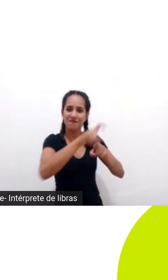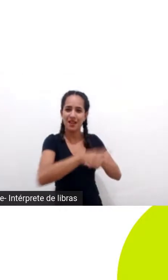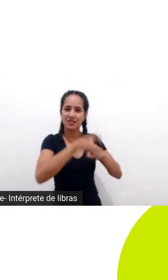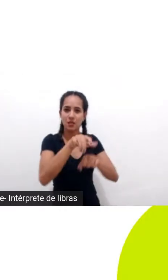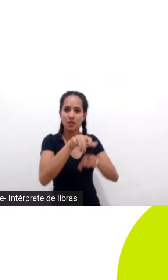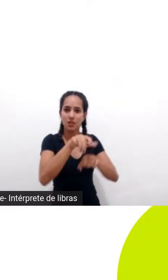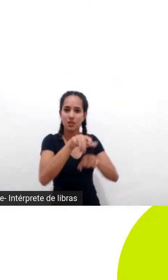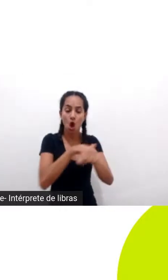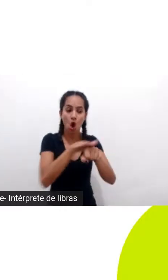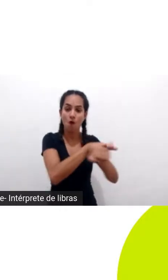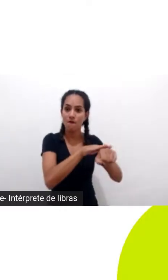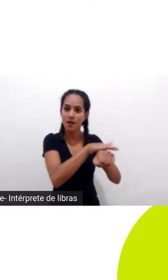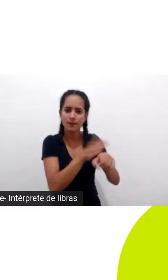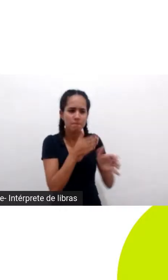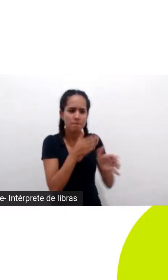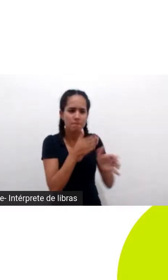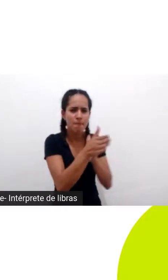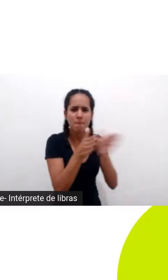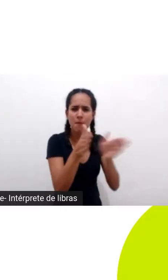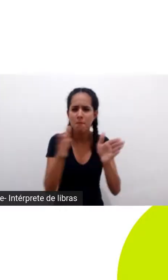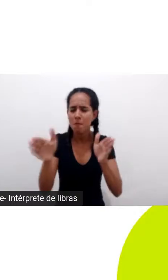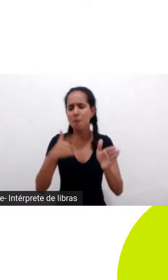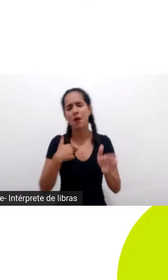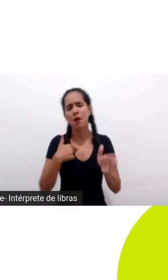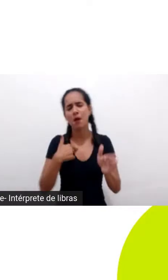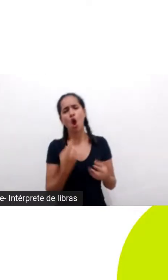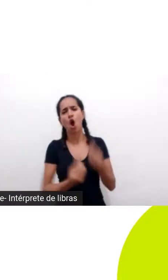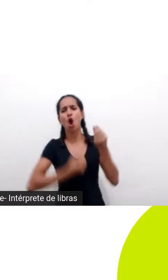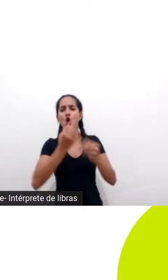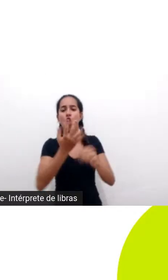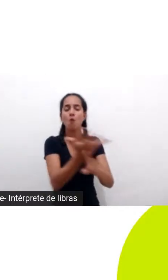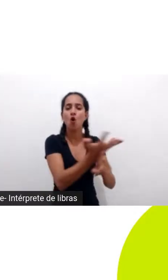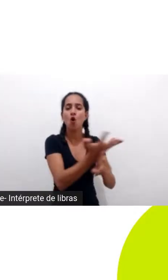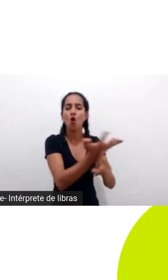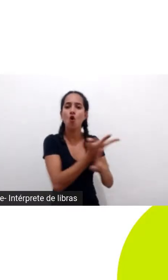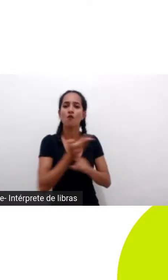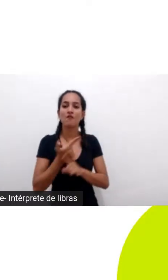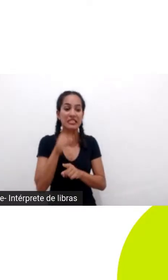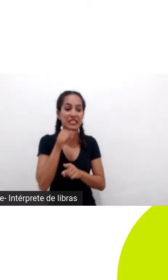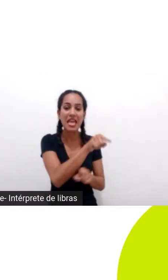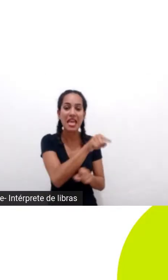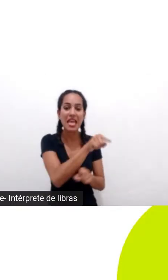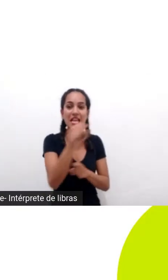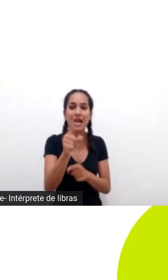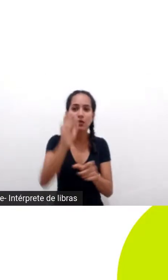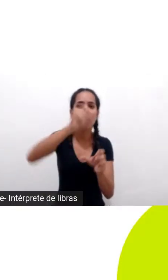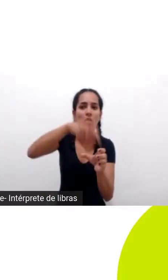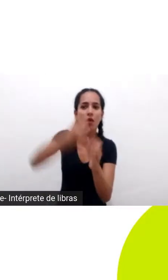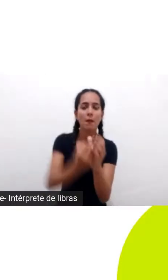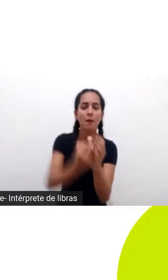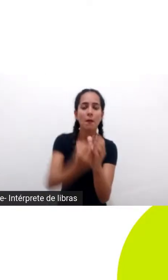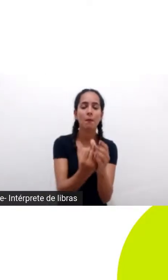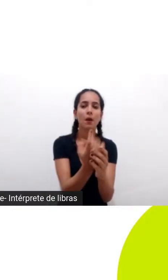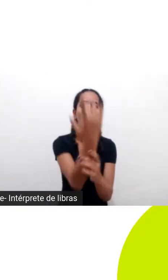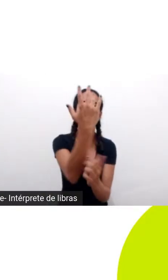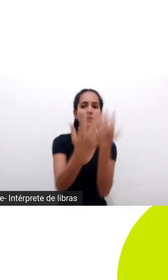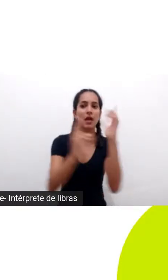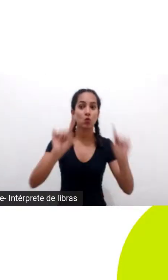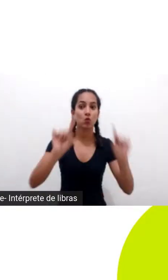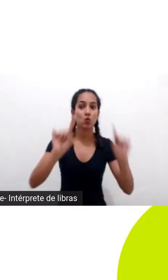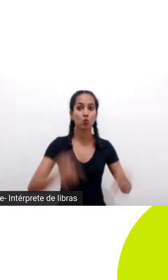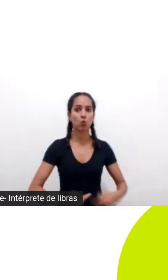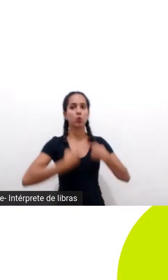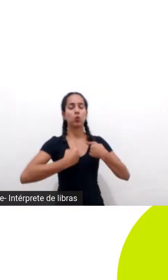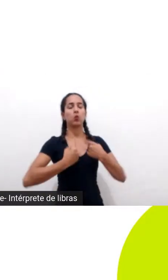desafios porque como você vai chegar a um fazendeiro e convencê-lo a plantar árvore e esse era o grande desafio do projeto a primeira